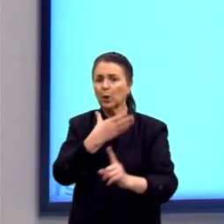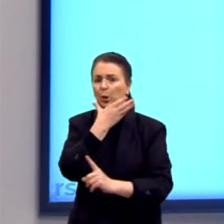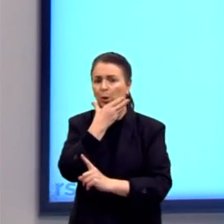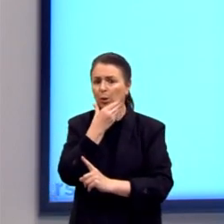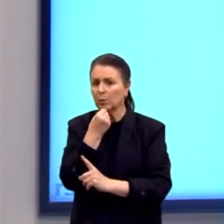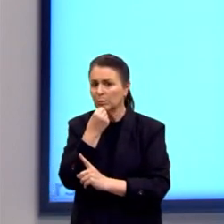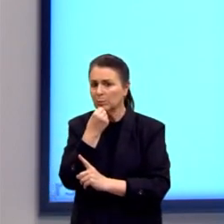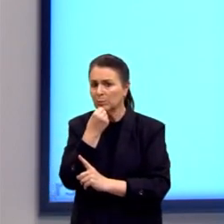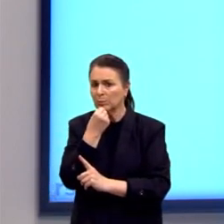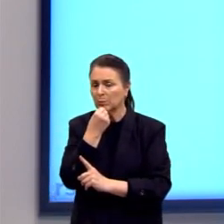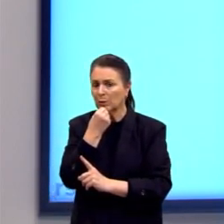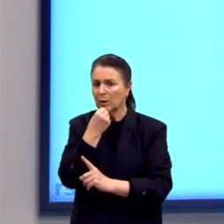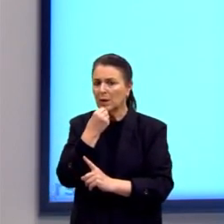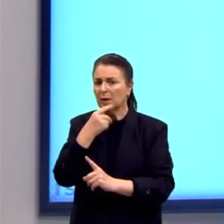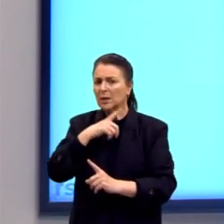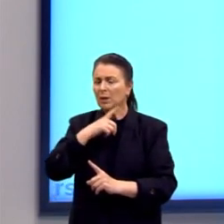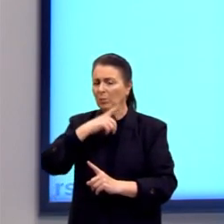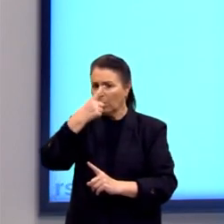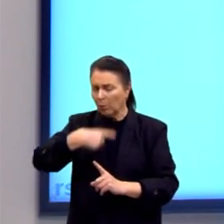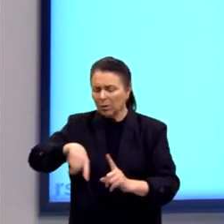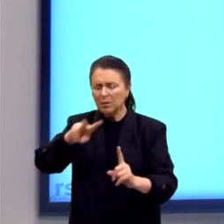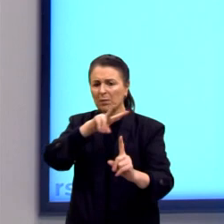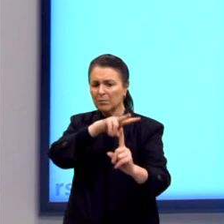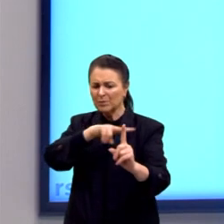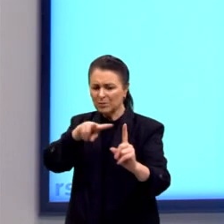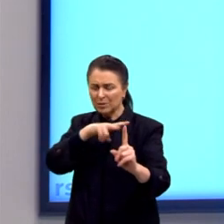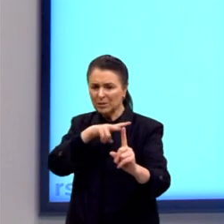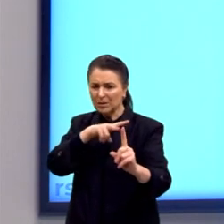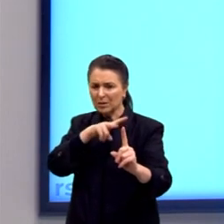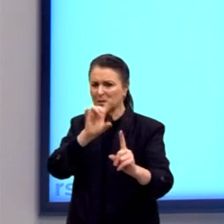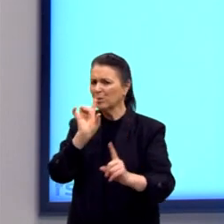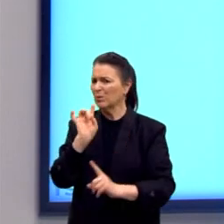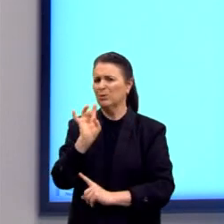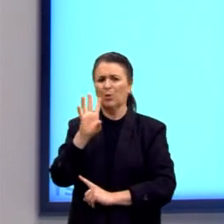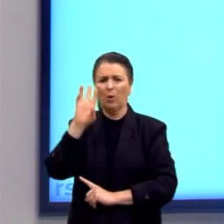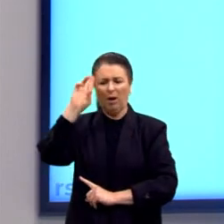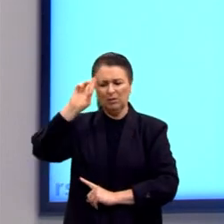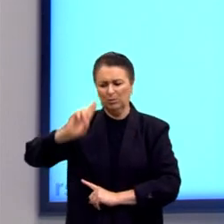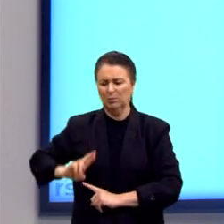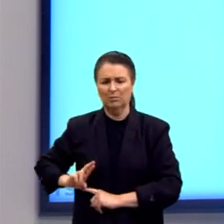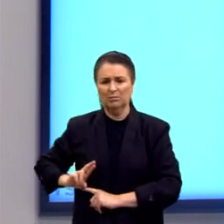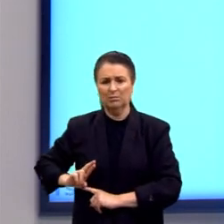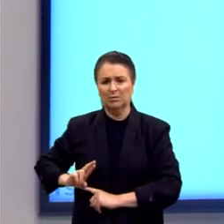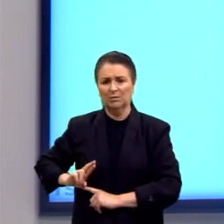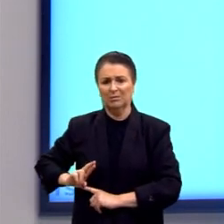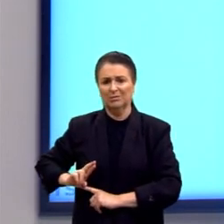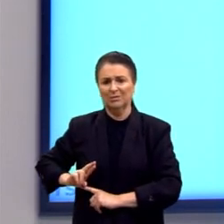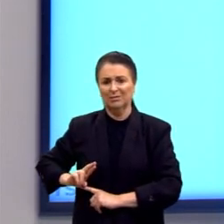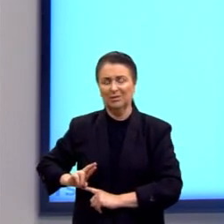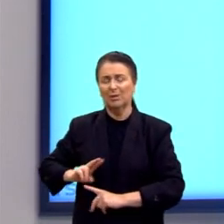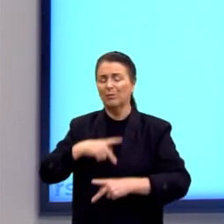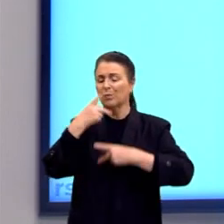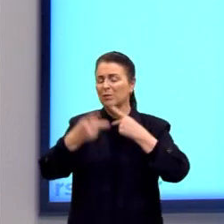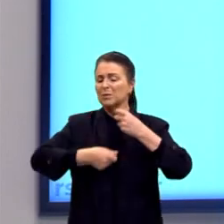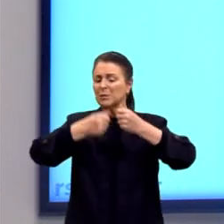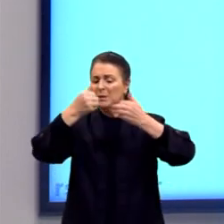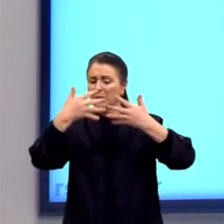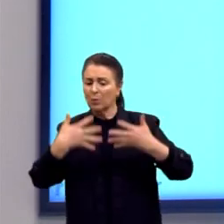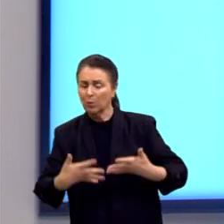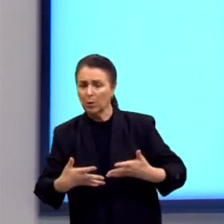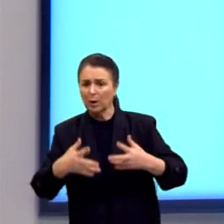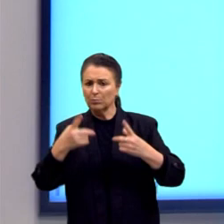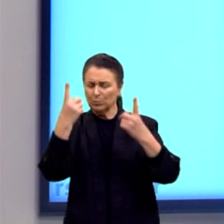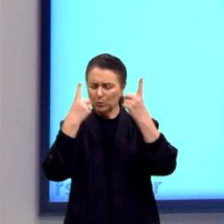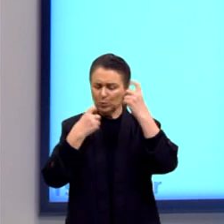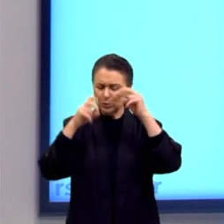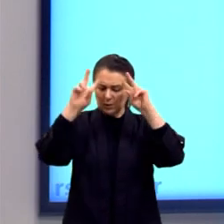É uma perspectiva, tem uma outra perspectiva, além daquela racional. Então, vamos falar, vamos tratar agora do ser humano, do